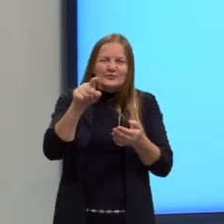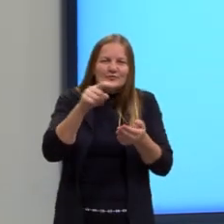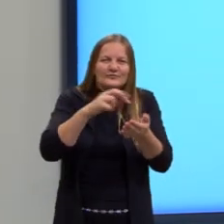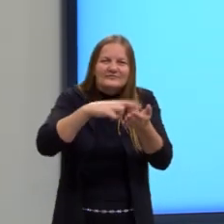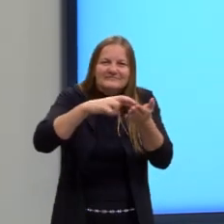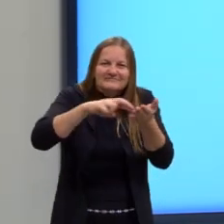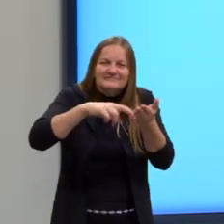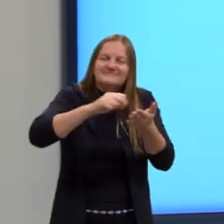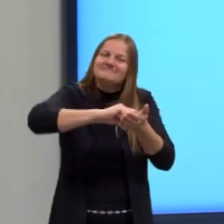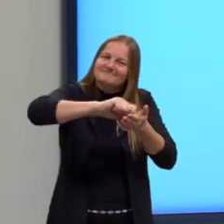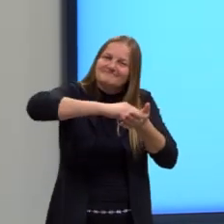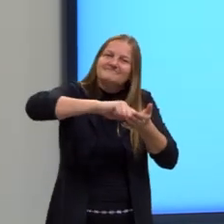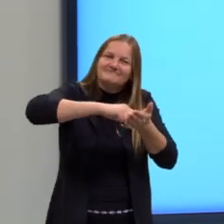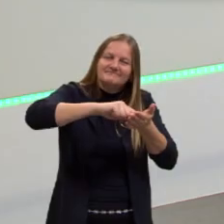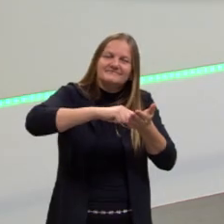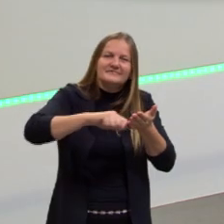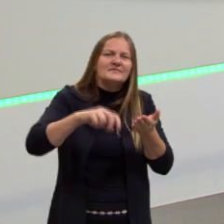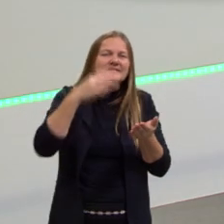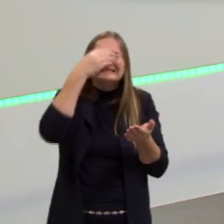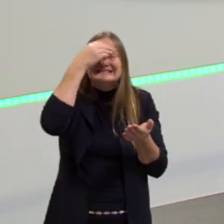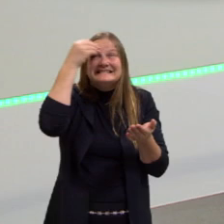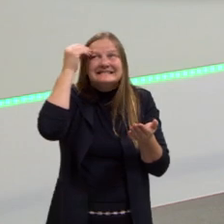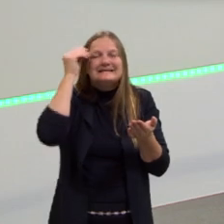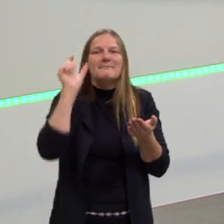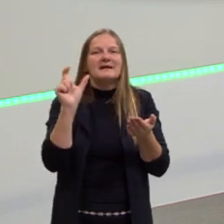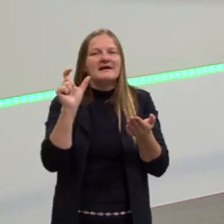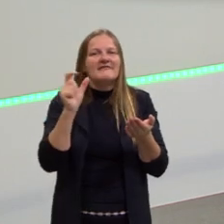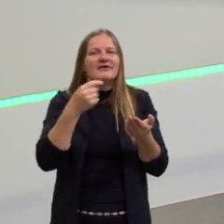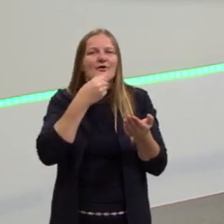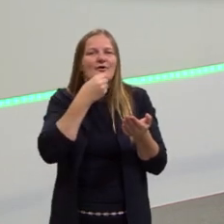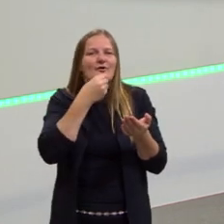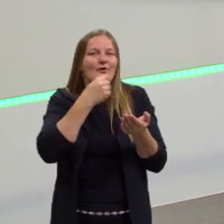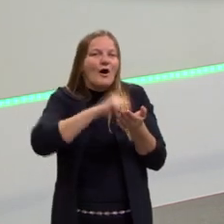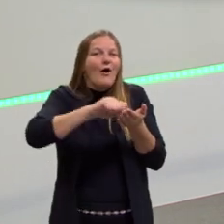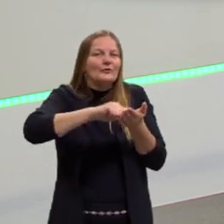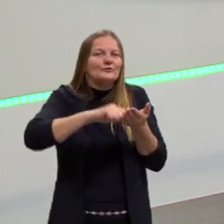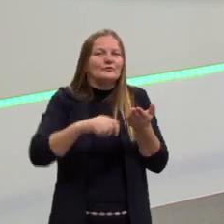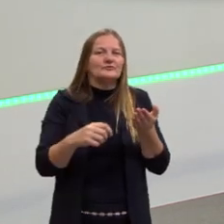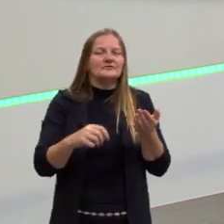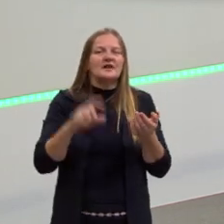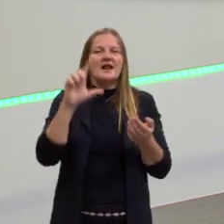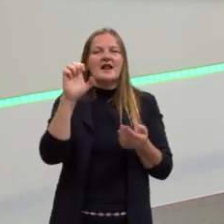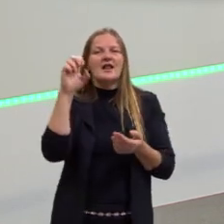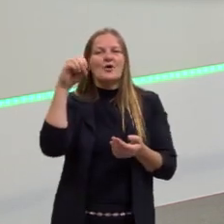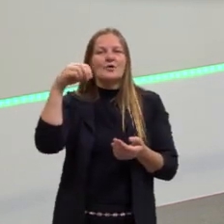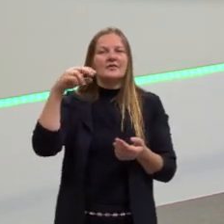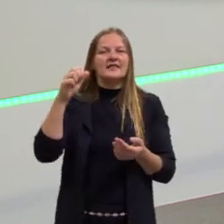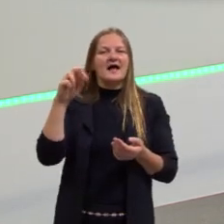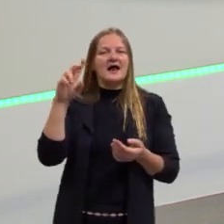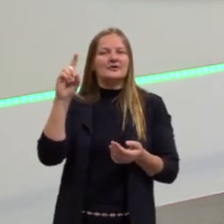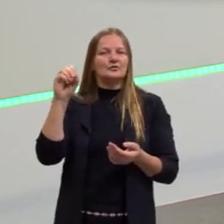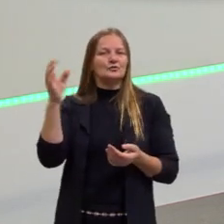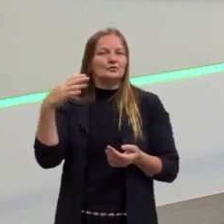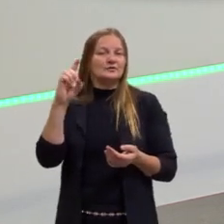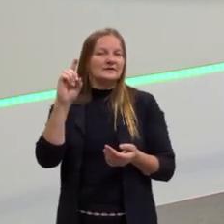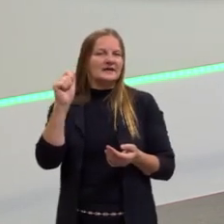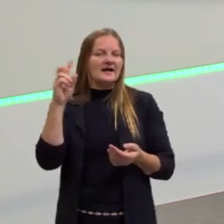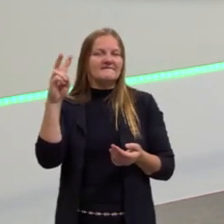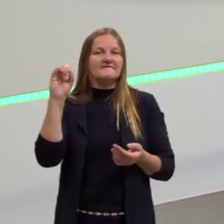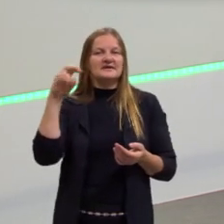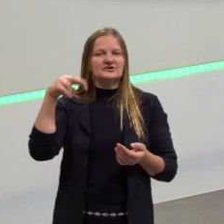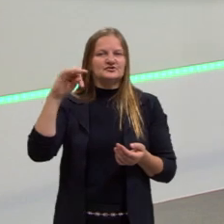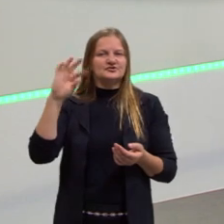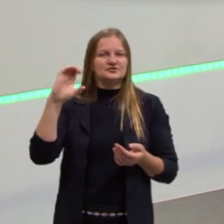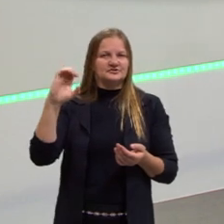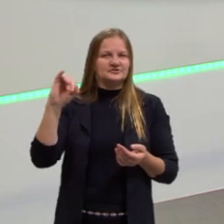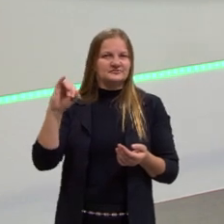Enem. Tu não lembrou exatamente como foi que Leonardo da Vinci falou tal coisa, mas tu quer referenciar ele